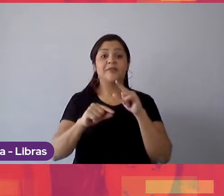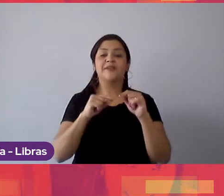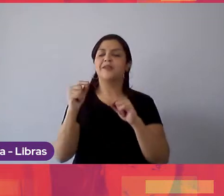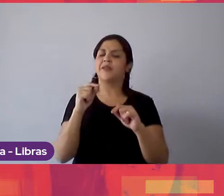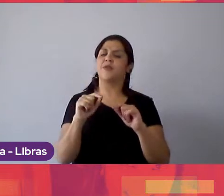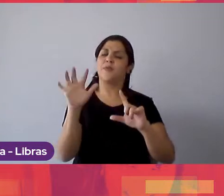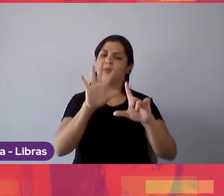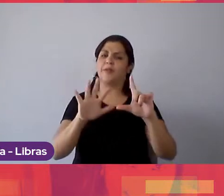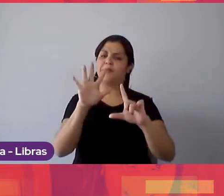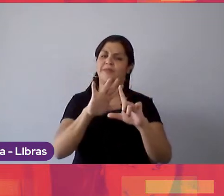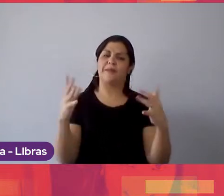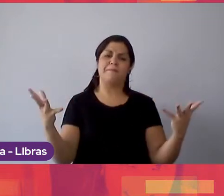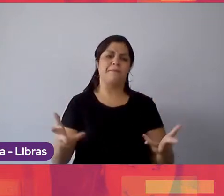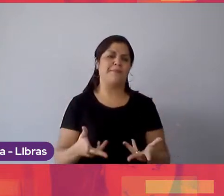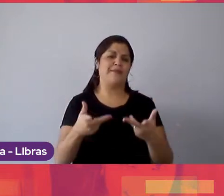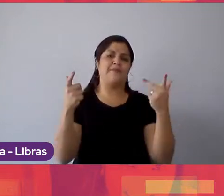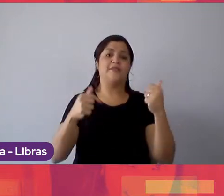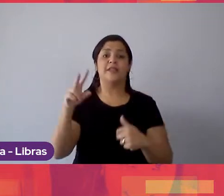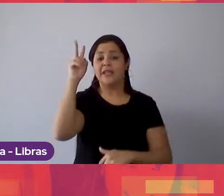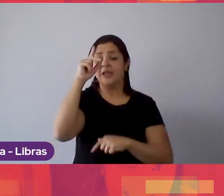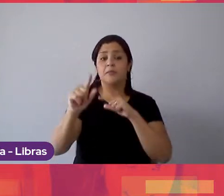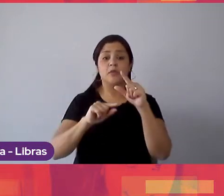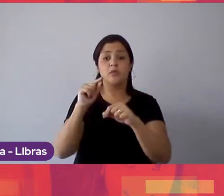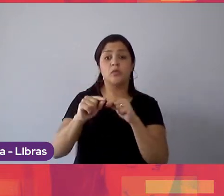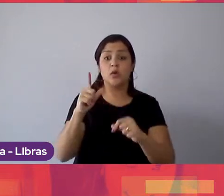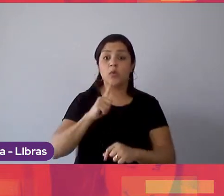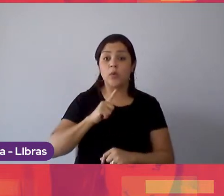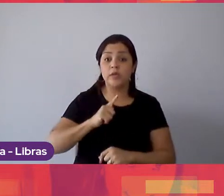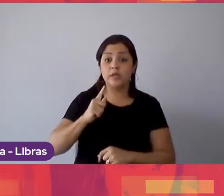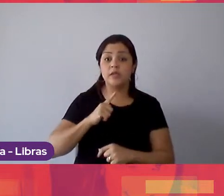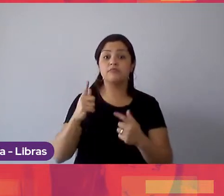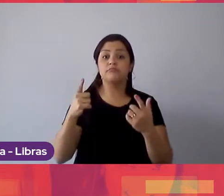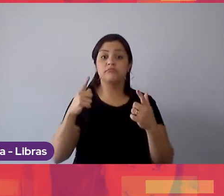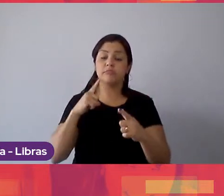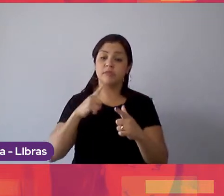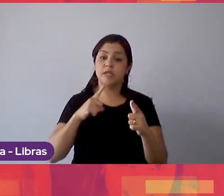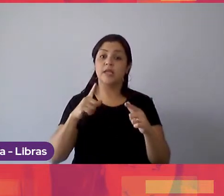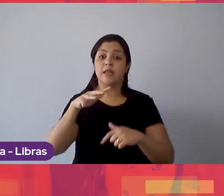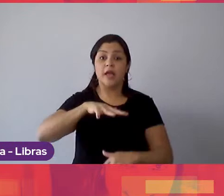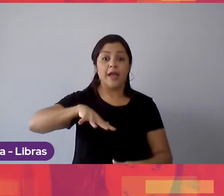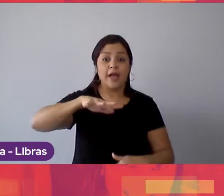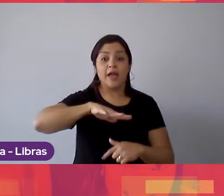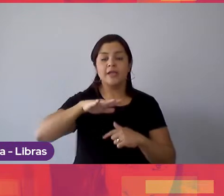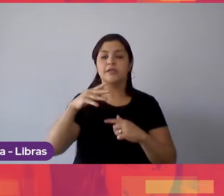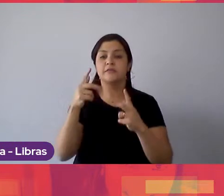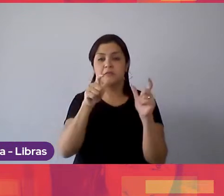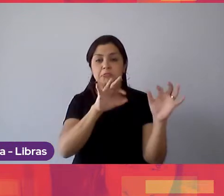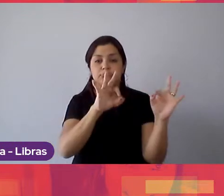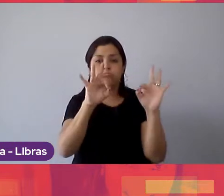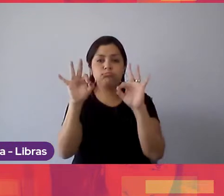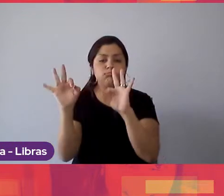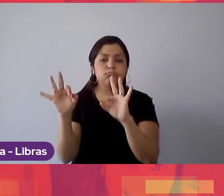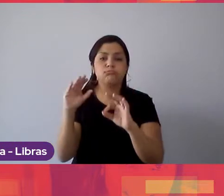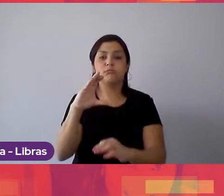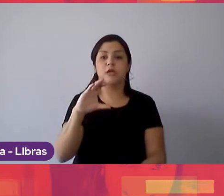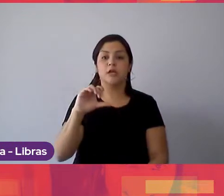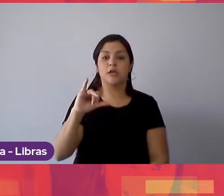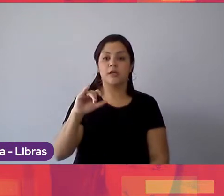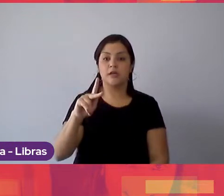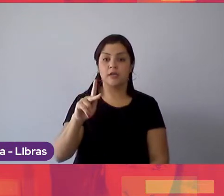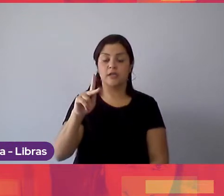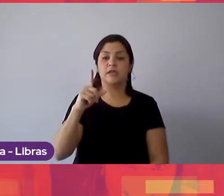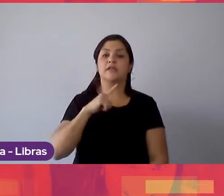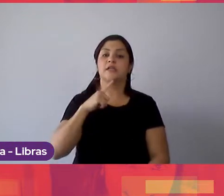Lembrando também que todas essas horas que vocês fazem no clique carreira, vocês assistindo as nossas